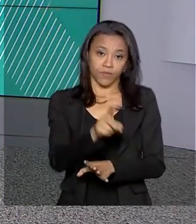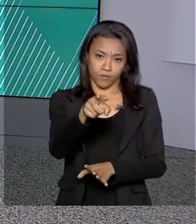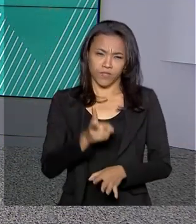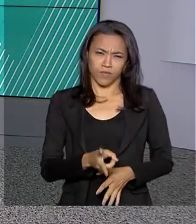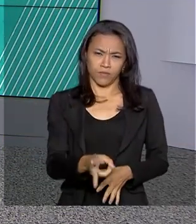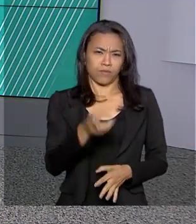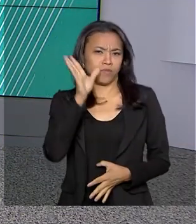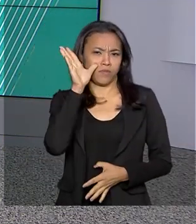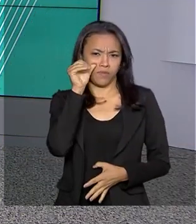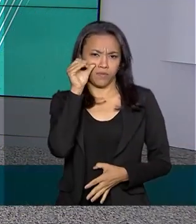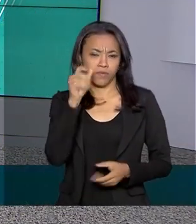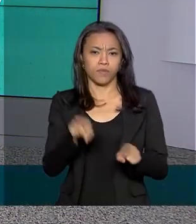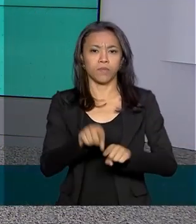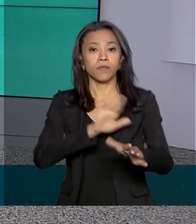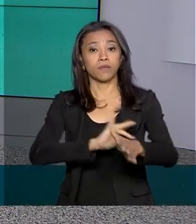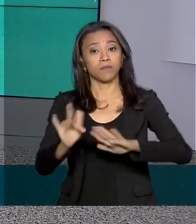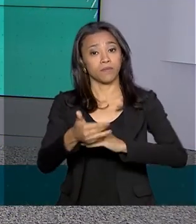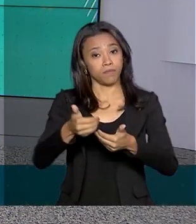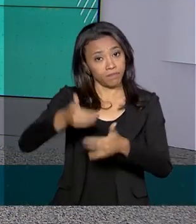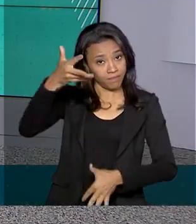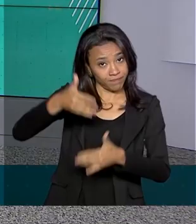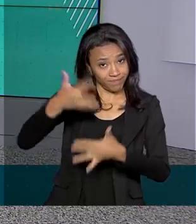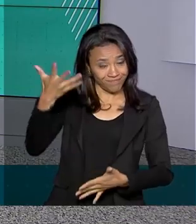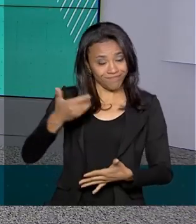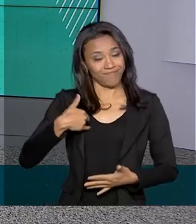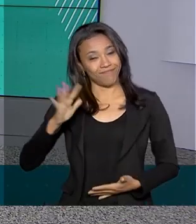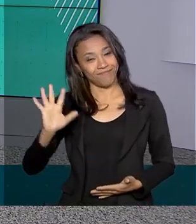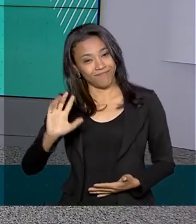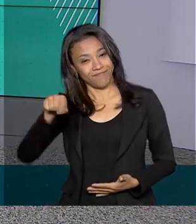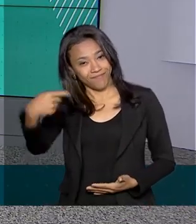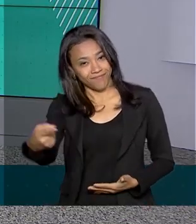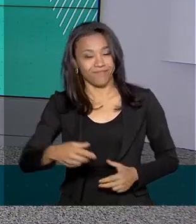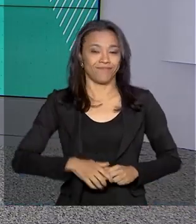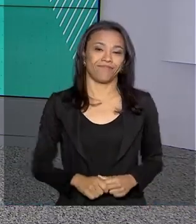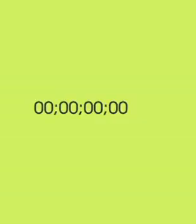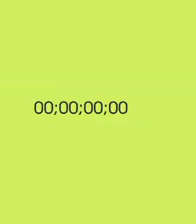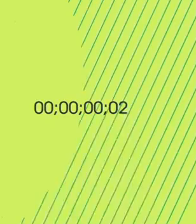Continue nos acompanhando também pelas redes sociais. Até a próxima edição.